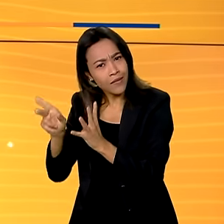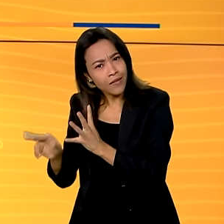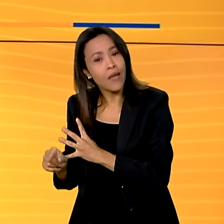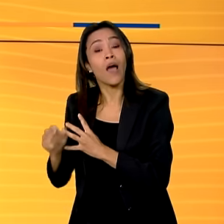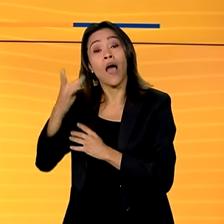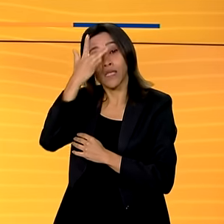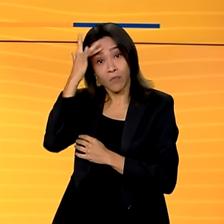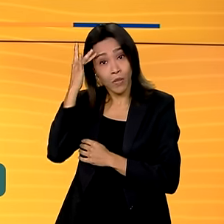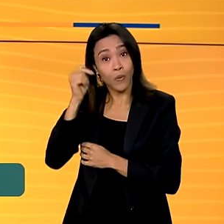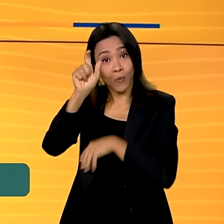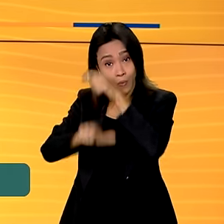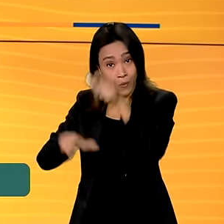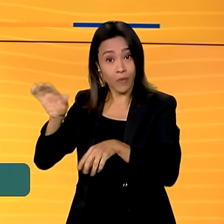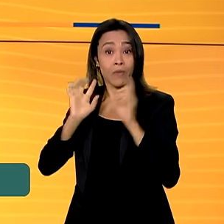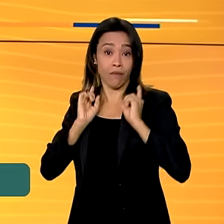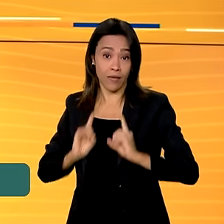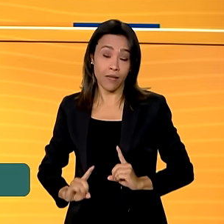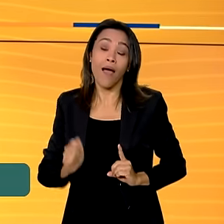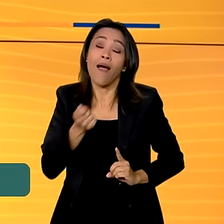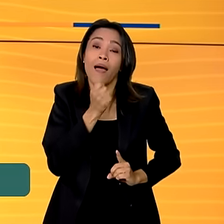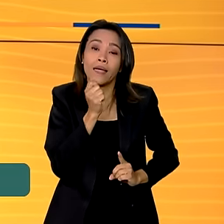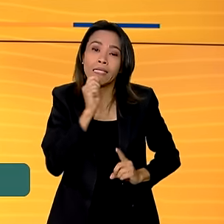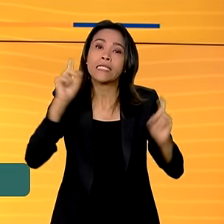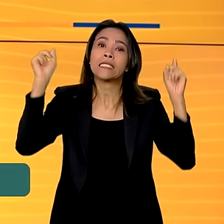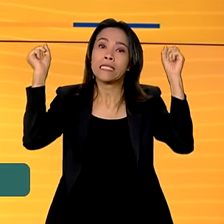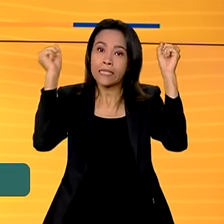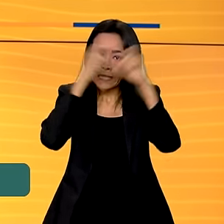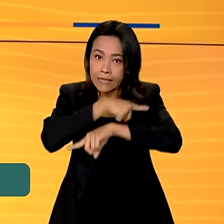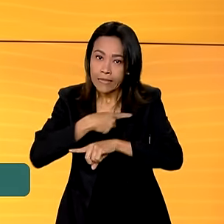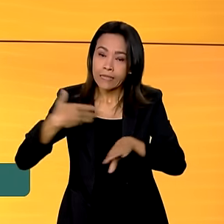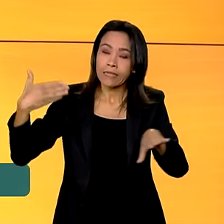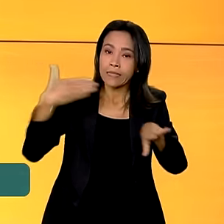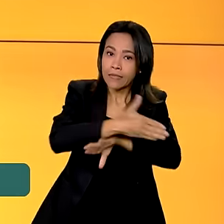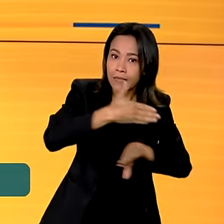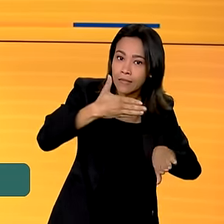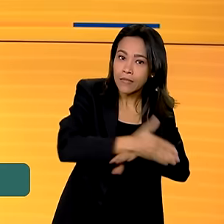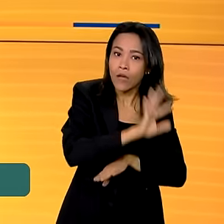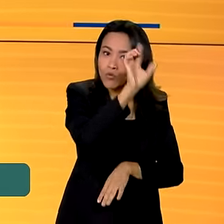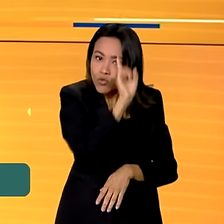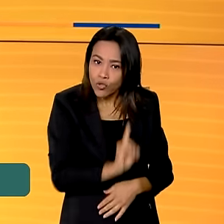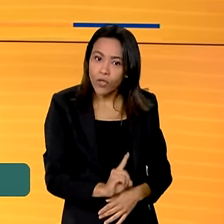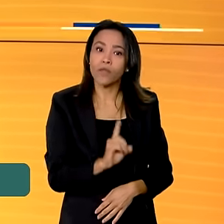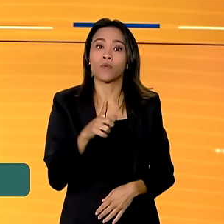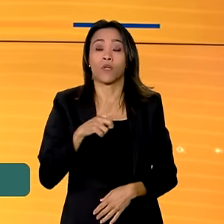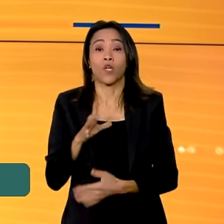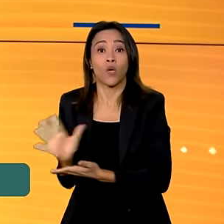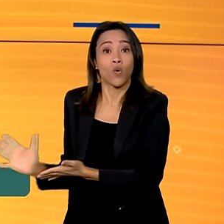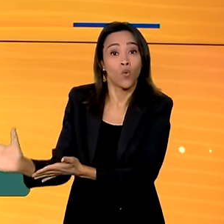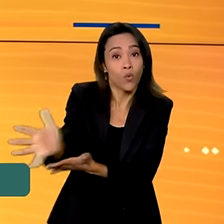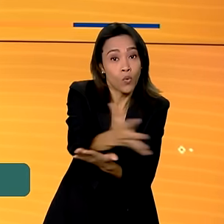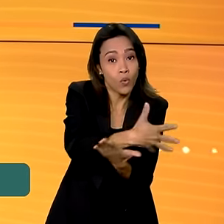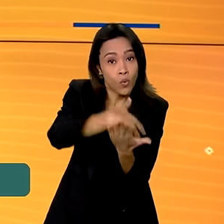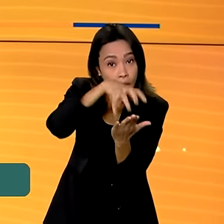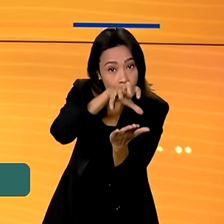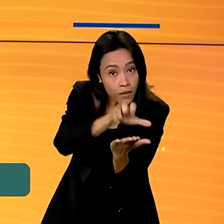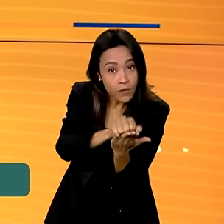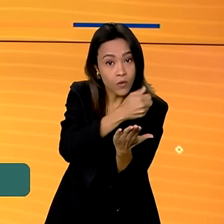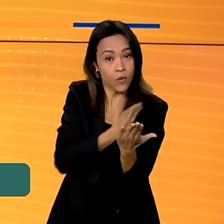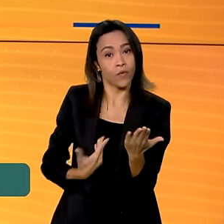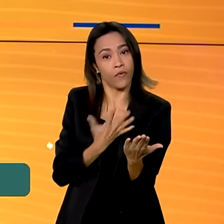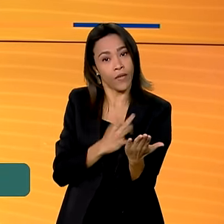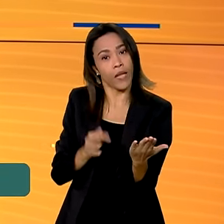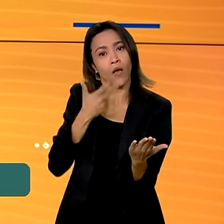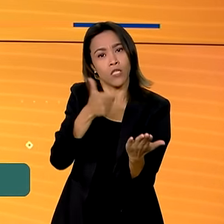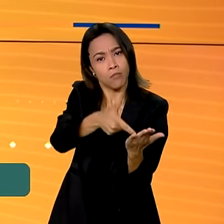deficiência ainda têm dificuldade de acessar seus direitos. Indicadores escolhidos pelo governo federal, por exemplo, apontam que